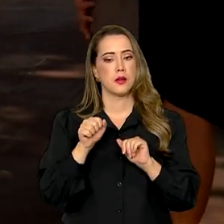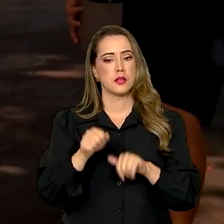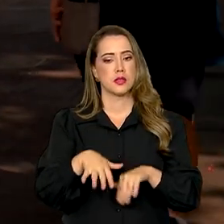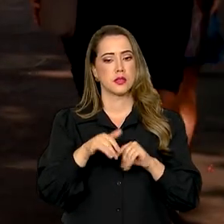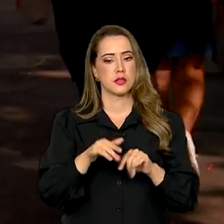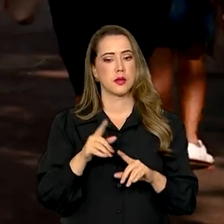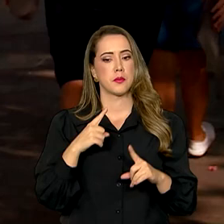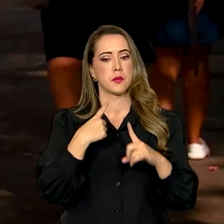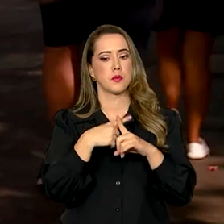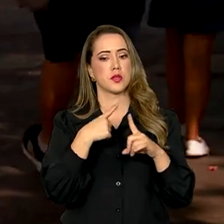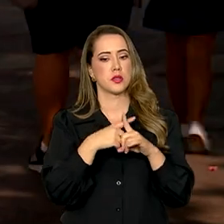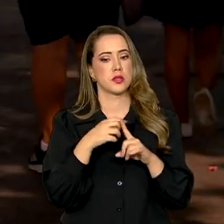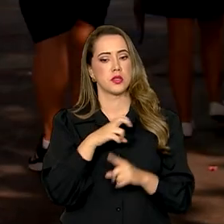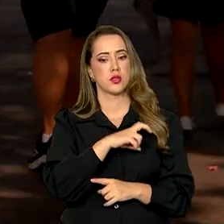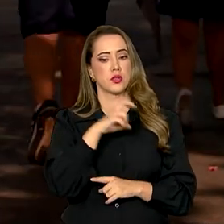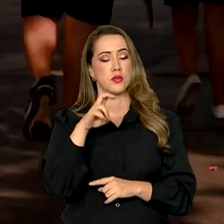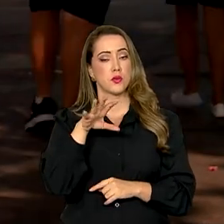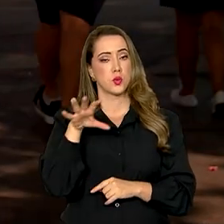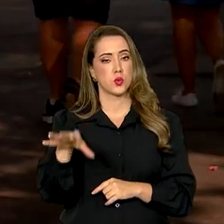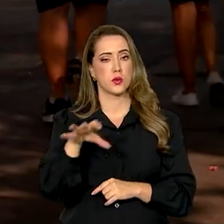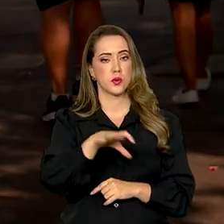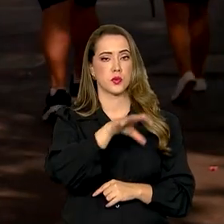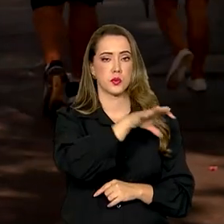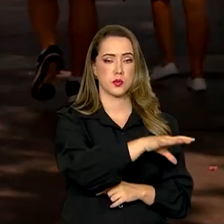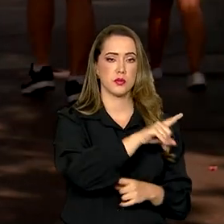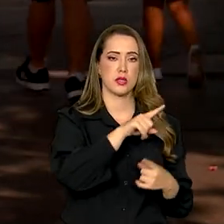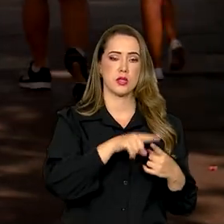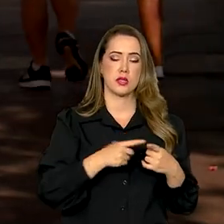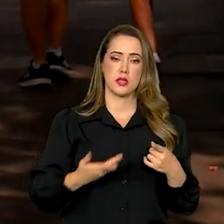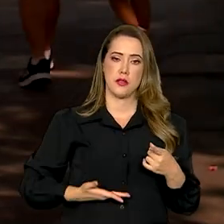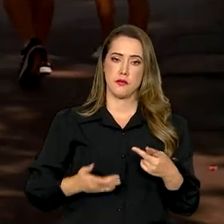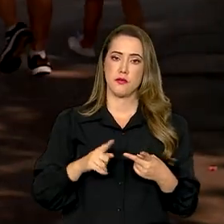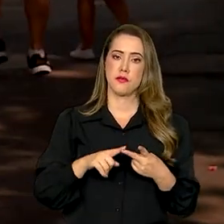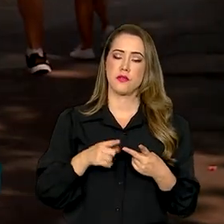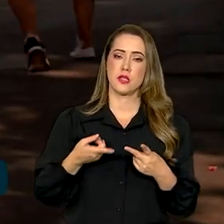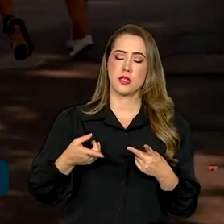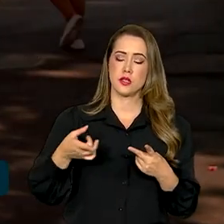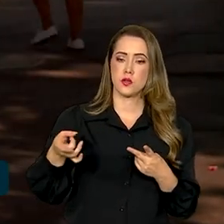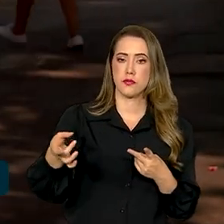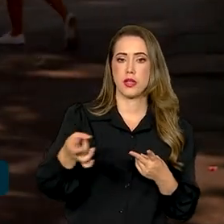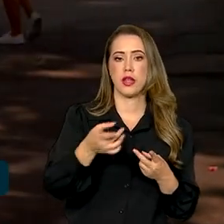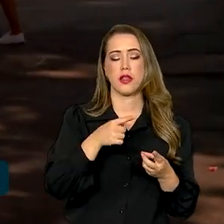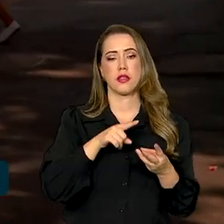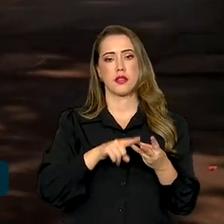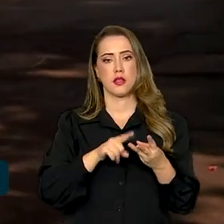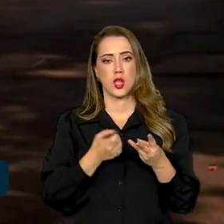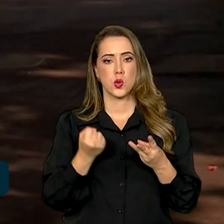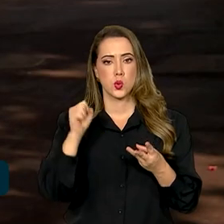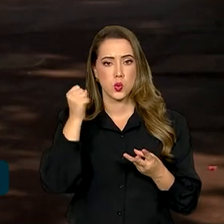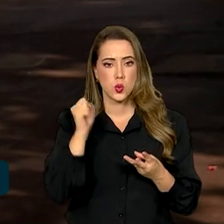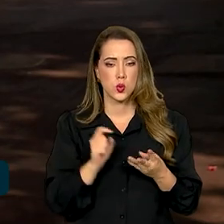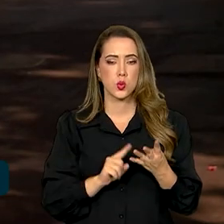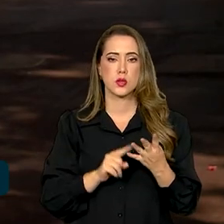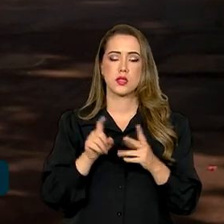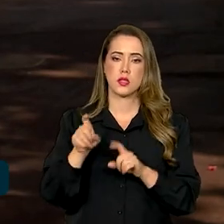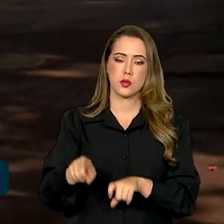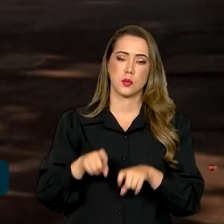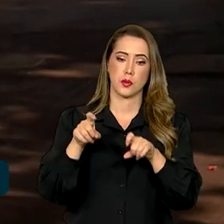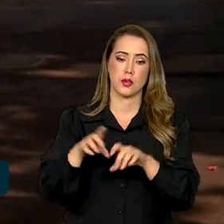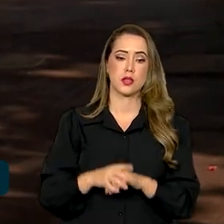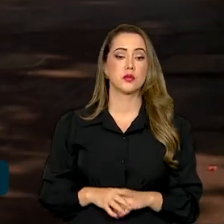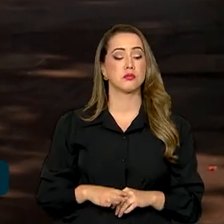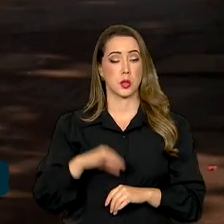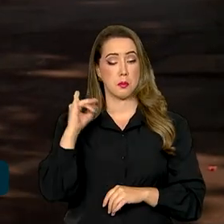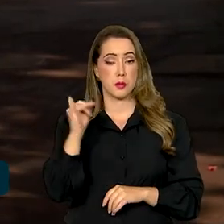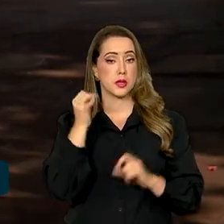as cinco atividades econômicas. Serviço, comércio, indústria, construção e agropecuária. Com destaque para o